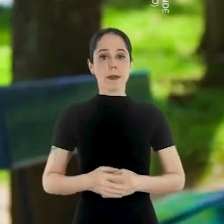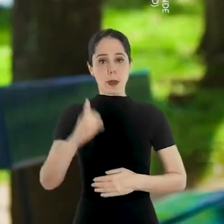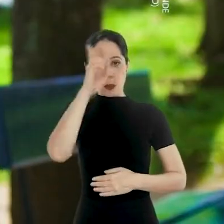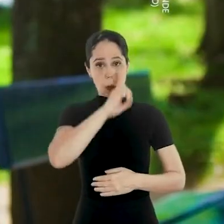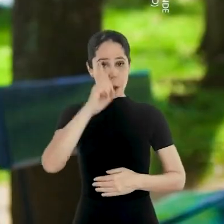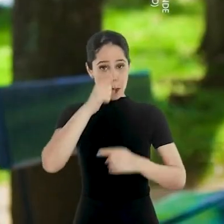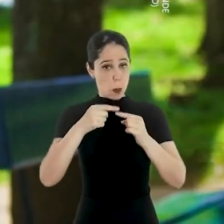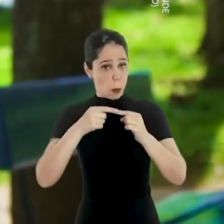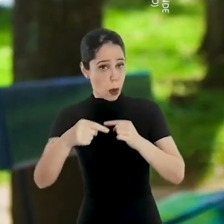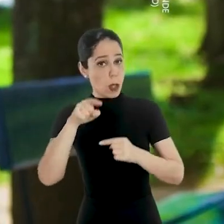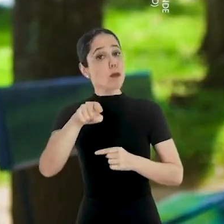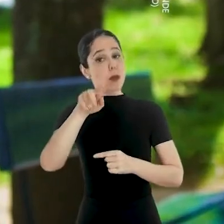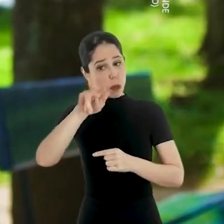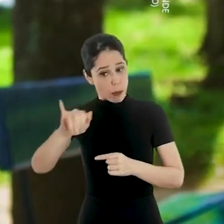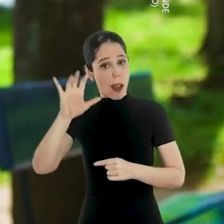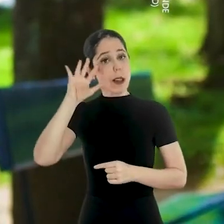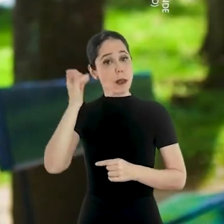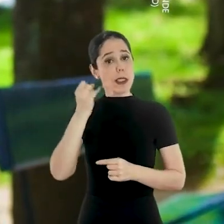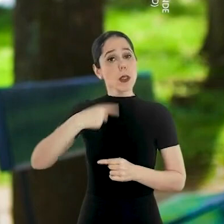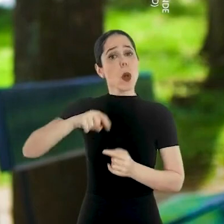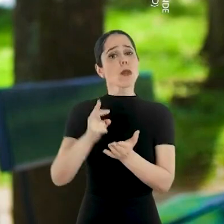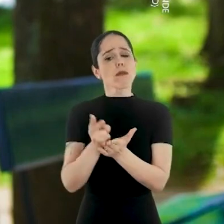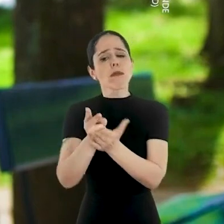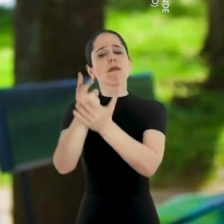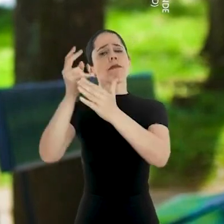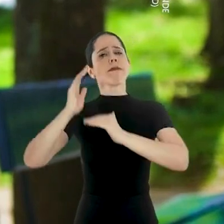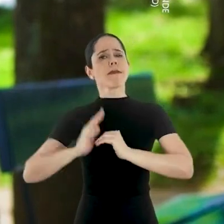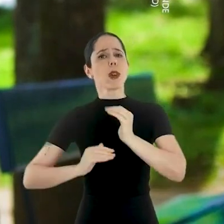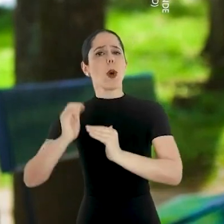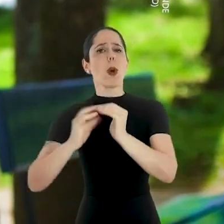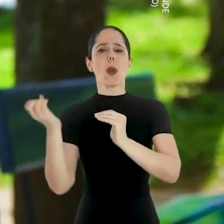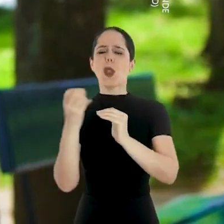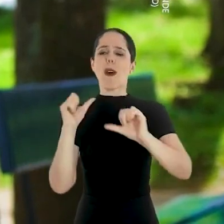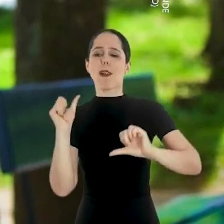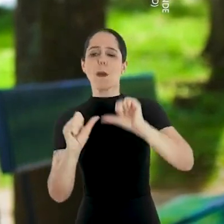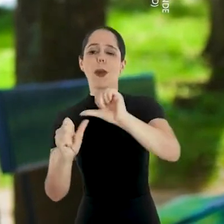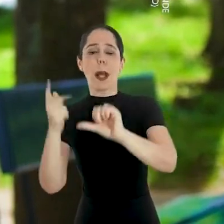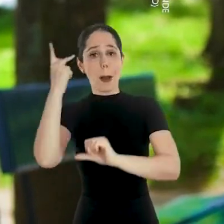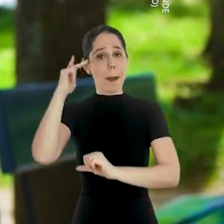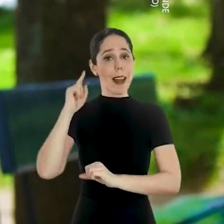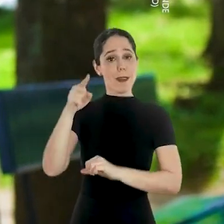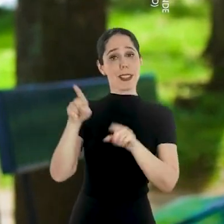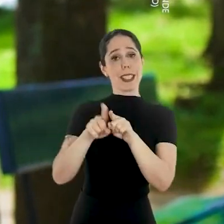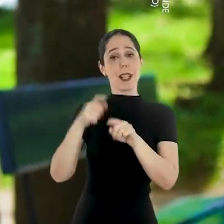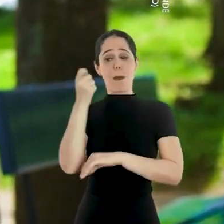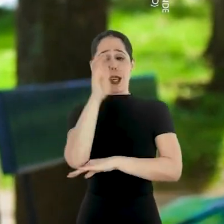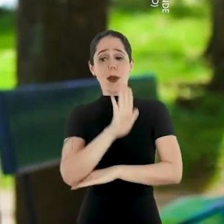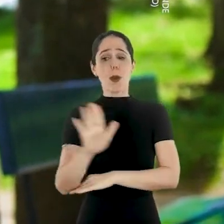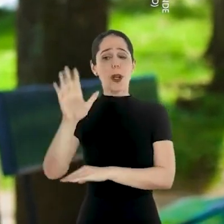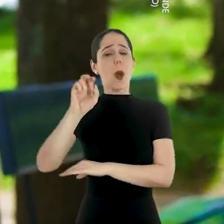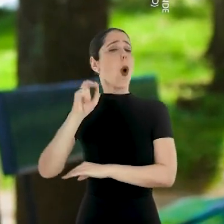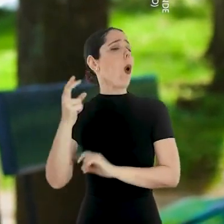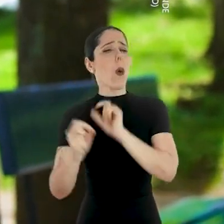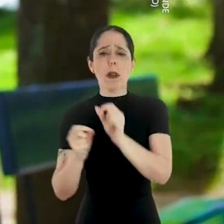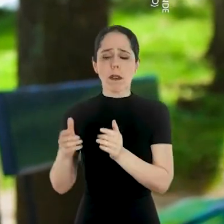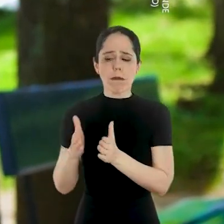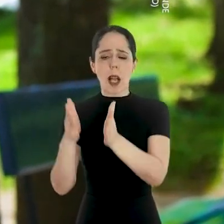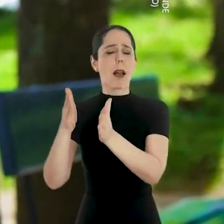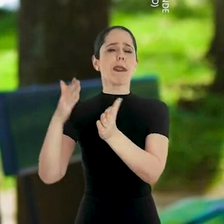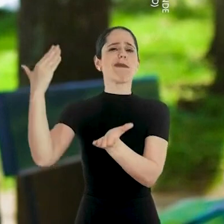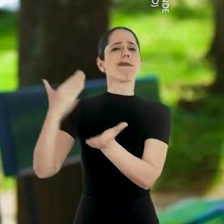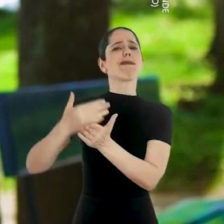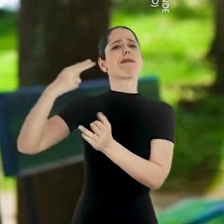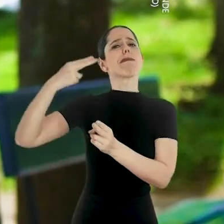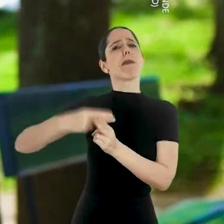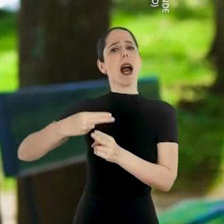No próximo domingo, você vai decidir se vamos seguir em frente, construindo novas mudanças para você e para o Rio Grande, ou se